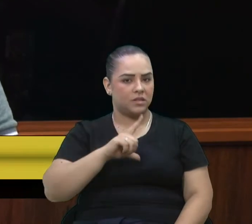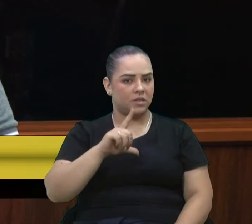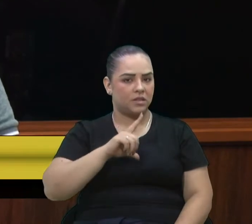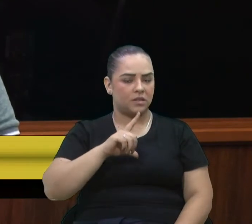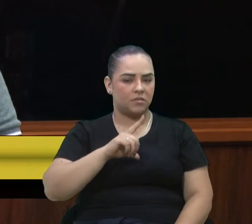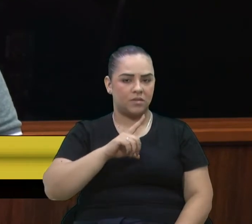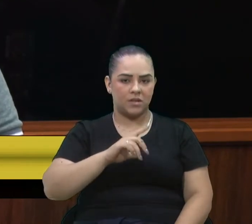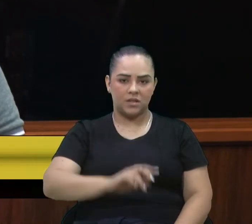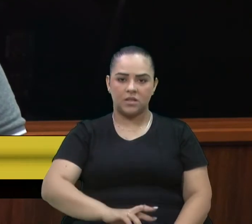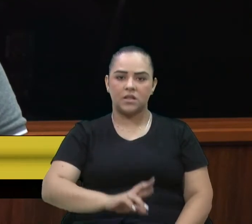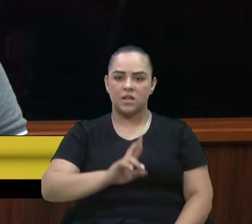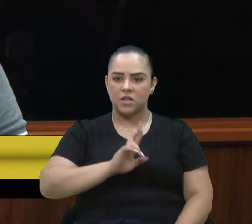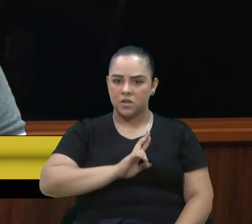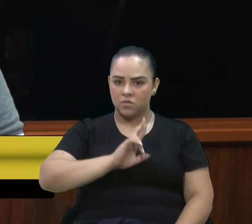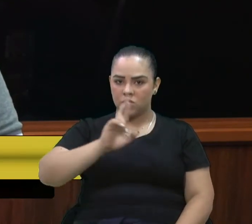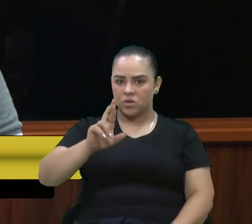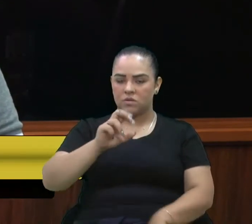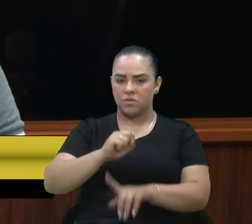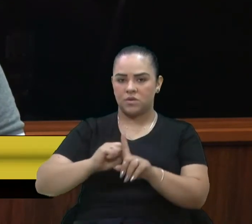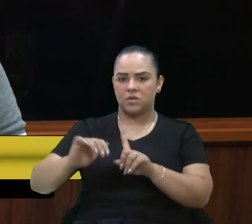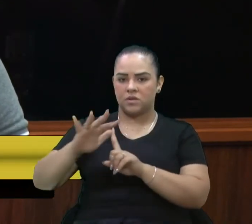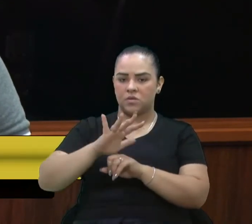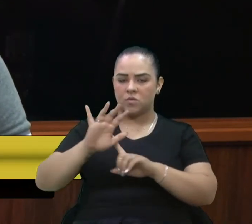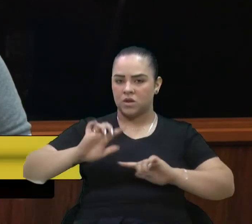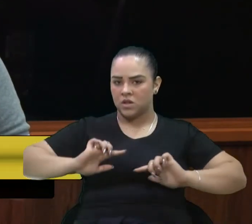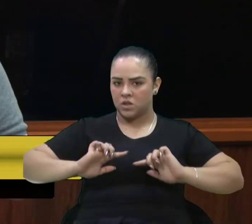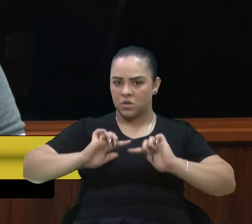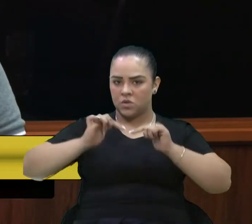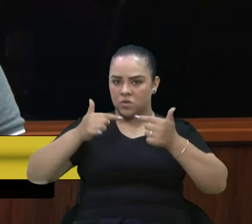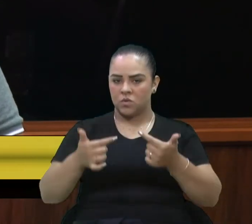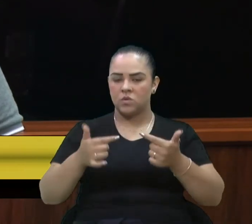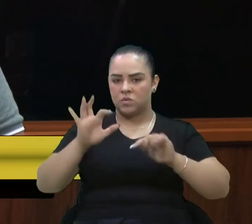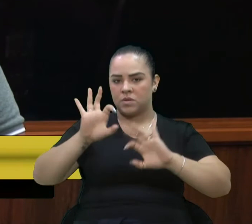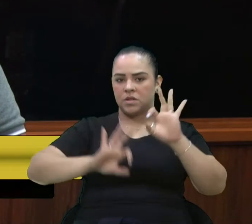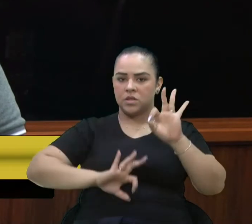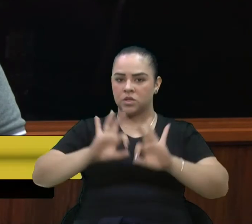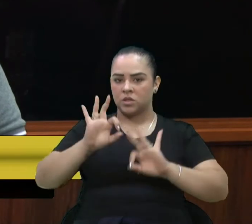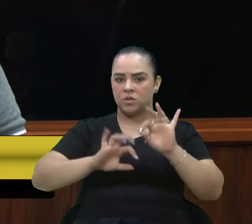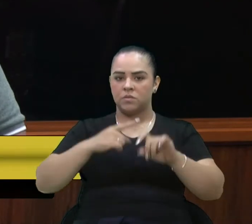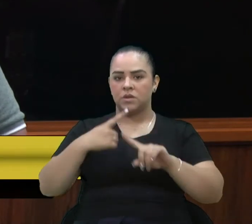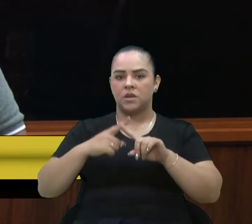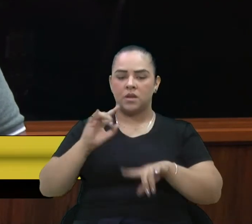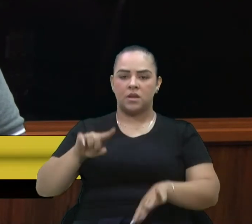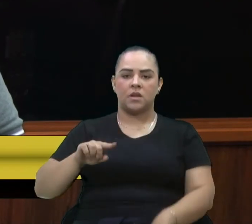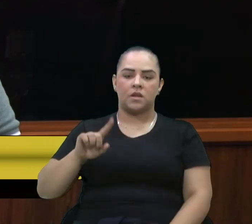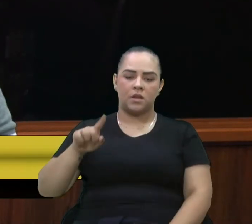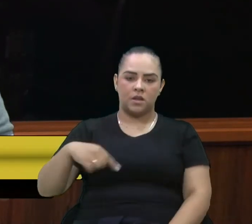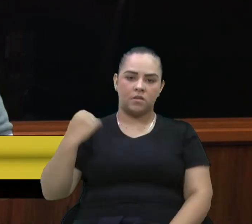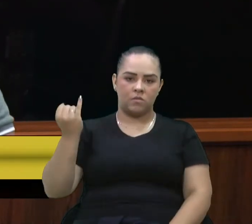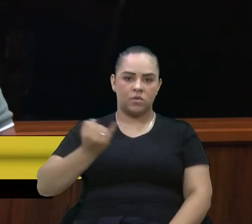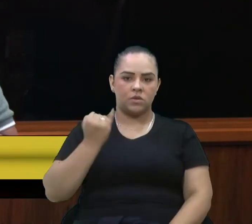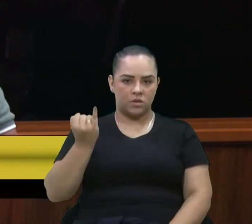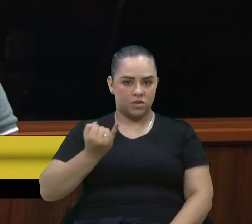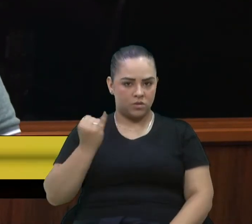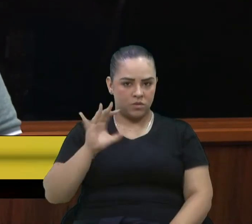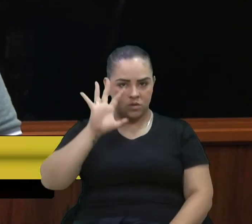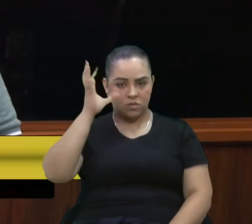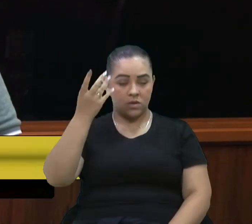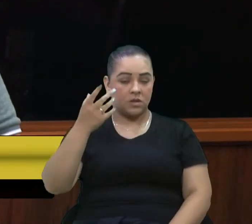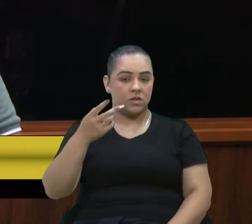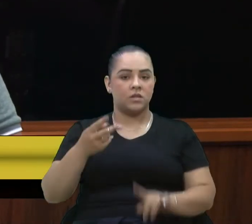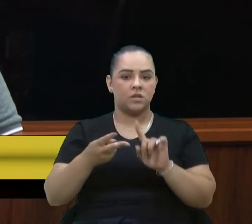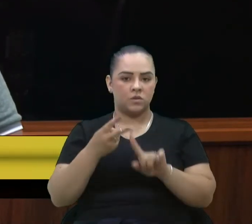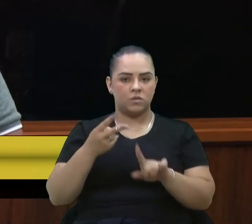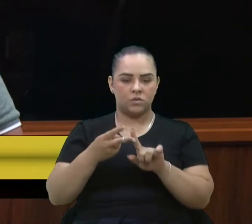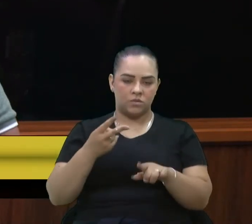com ações efetivas, com planejamento, pela importância que a companhia tem para resolver esse problema. Segunda questão,